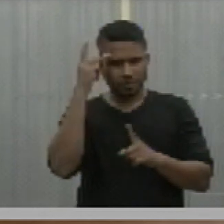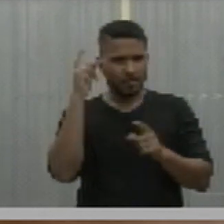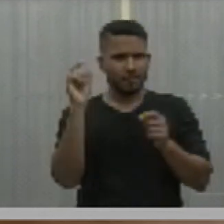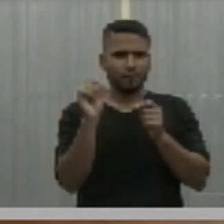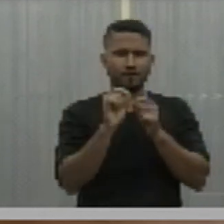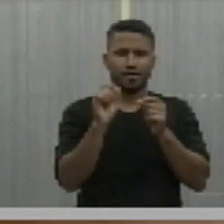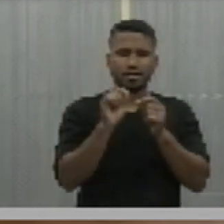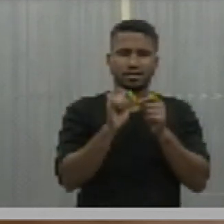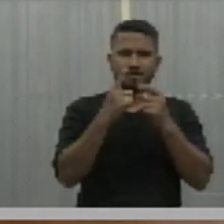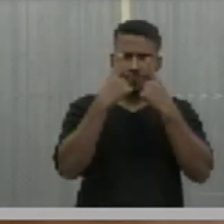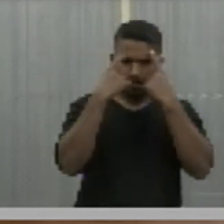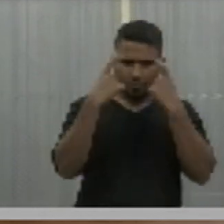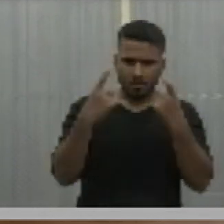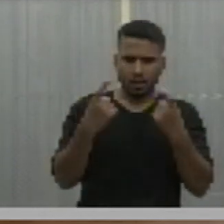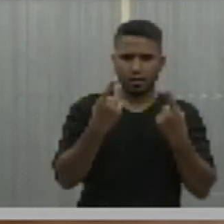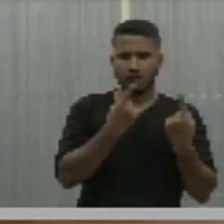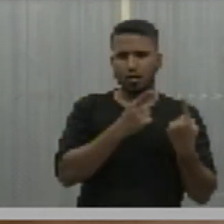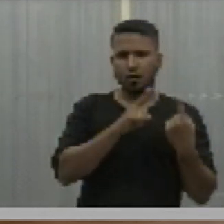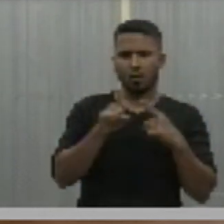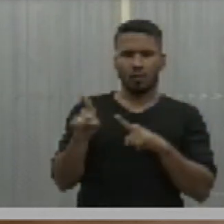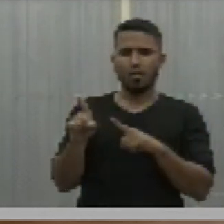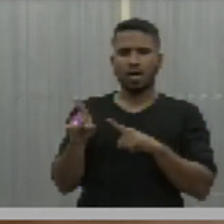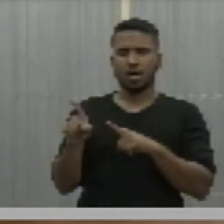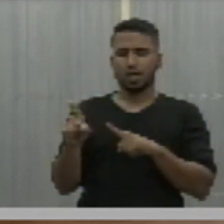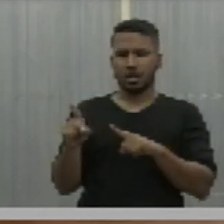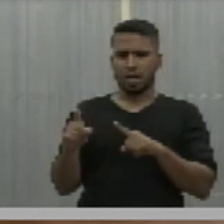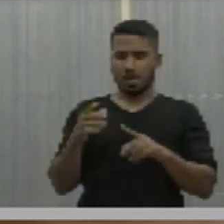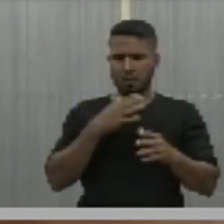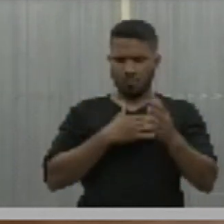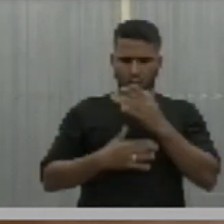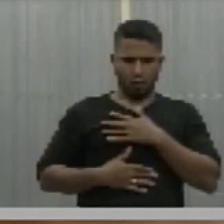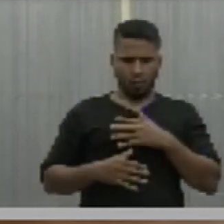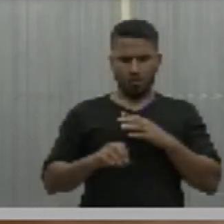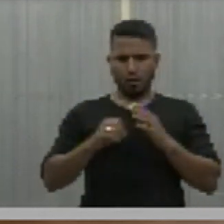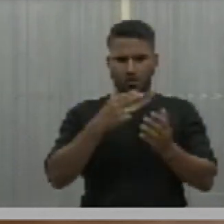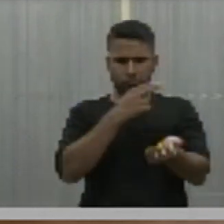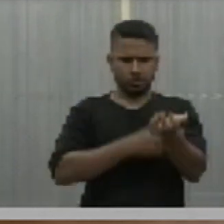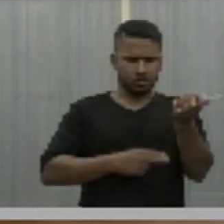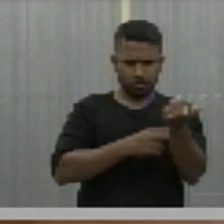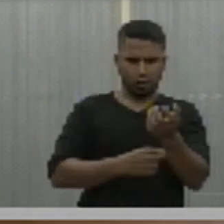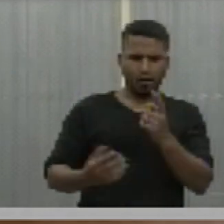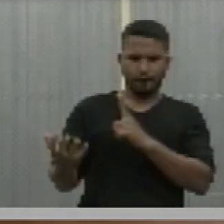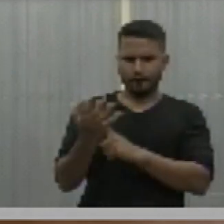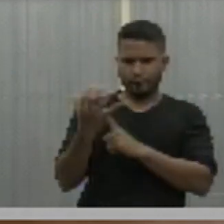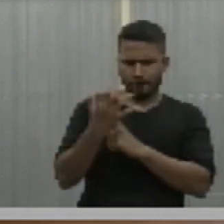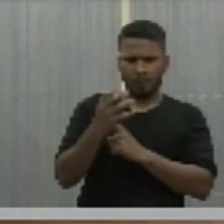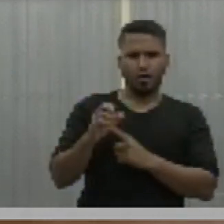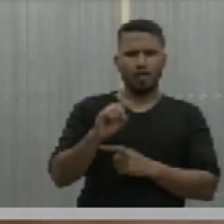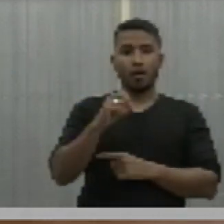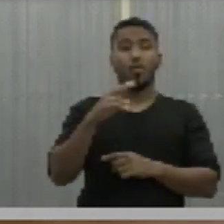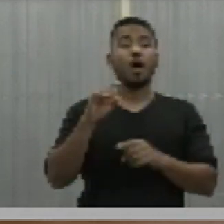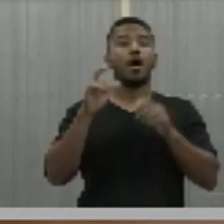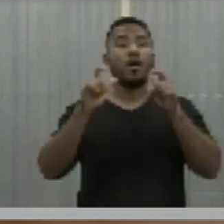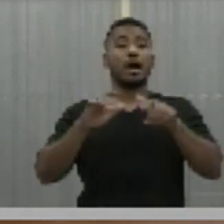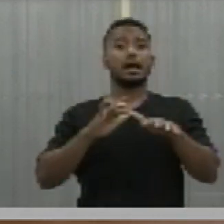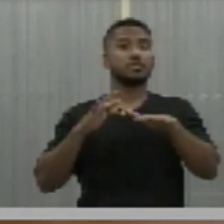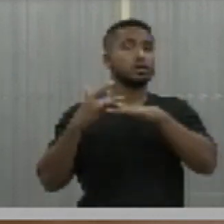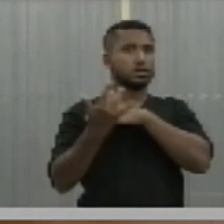praticarem violência contra a sua própria pessoa, inclusive a mutilação, usando as redes sociais.